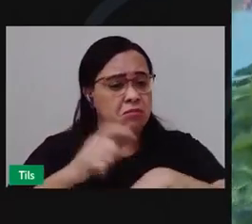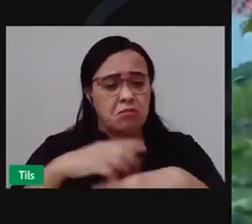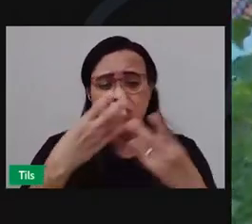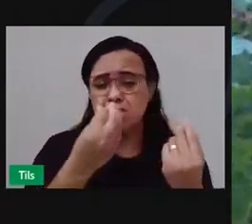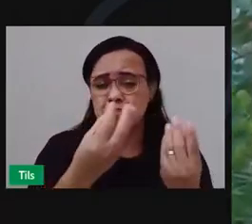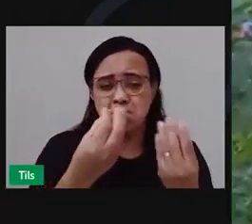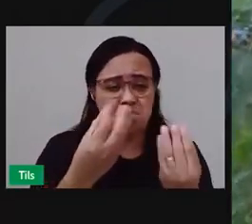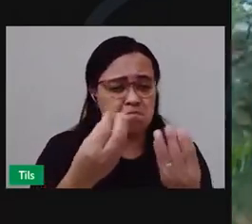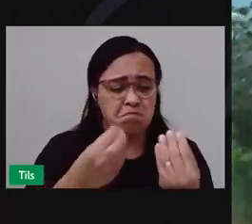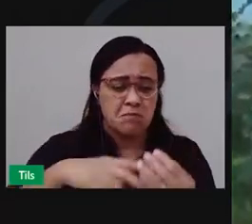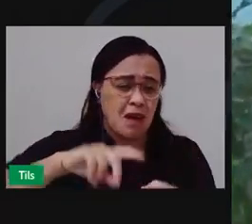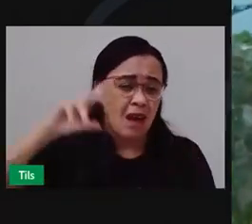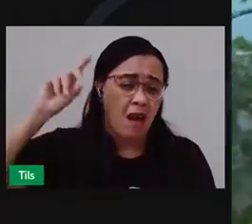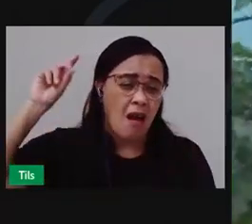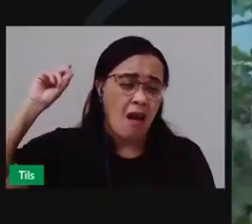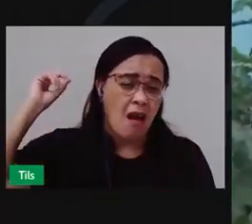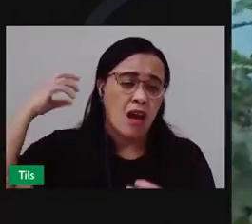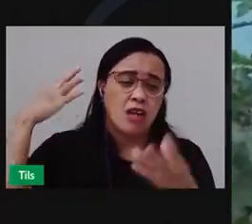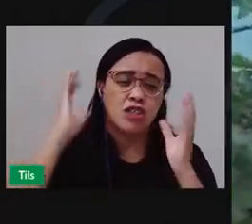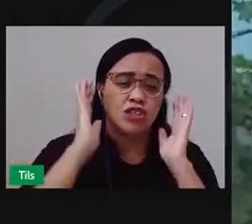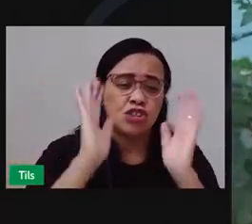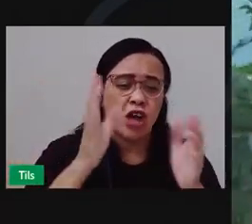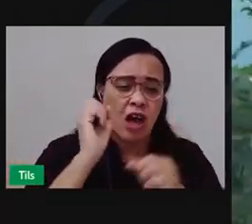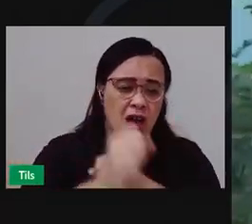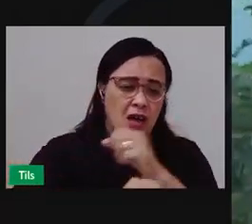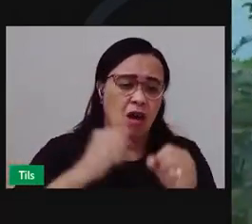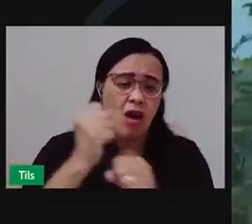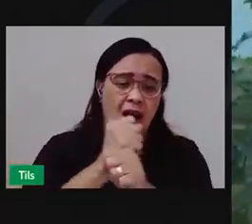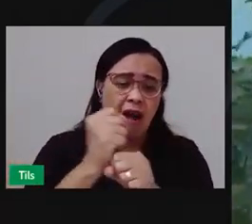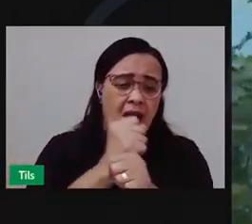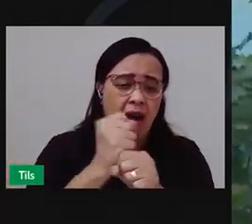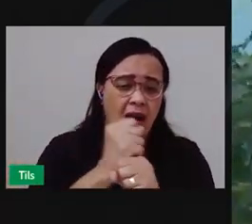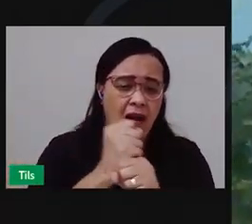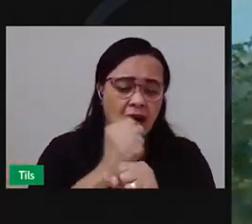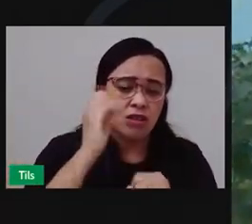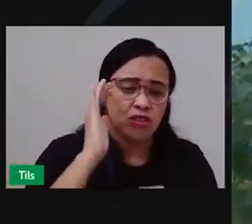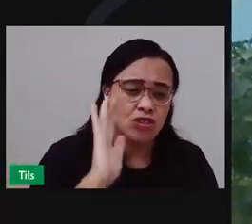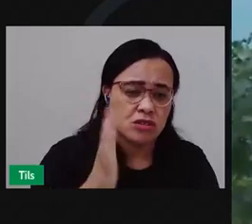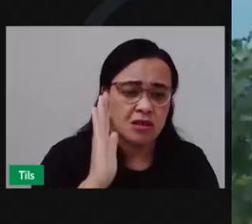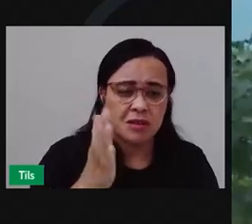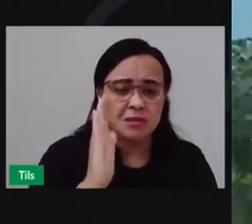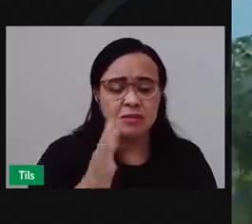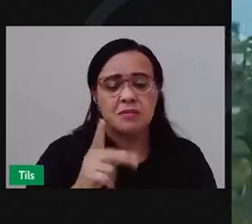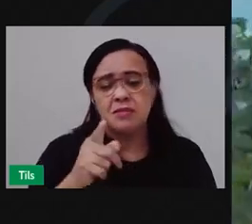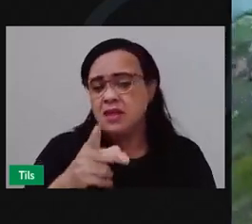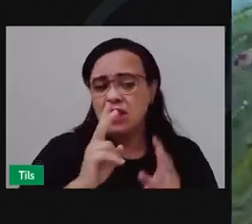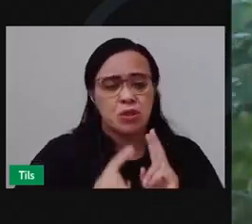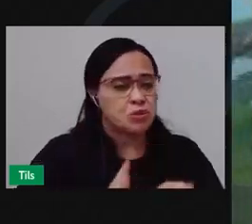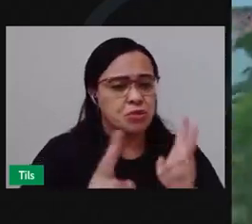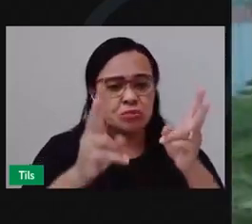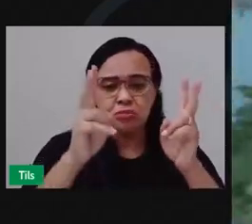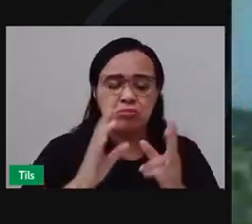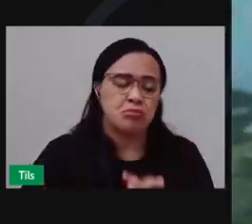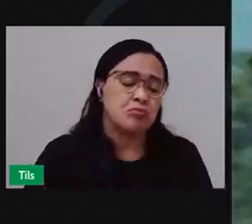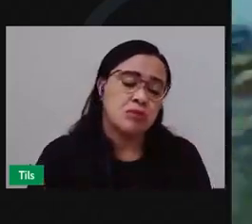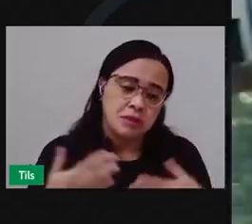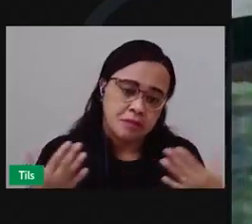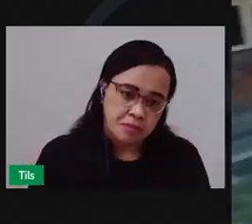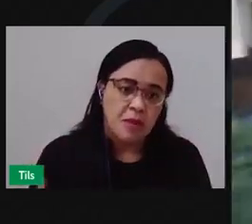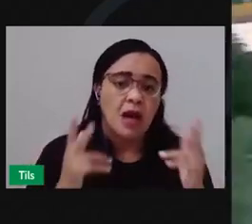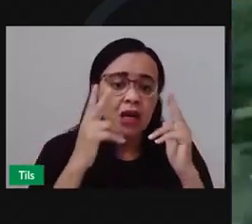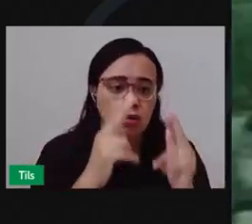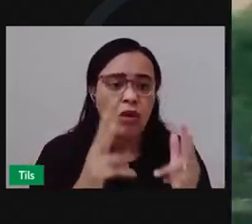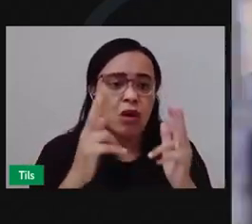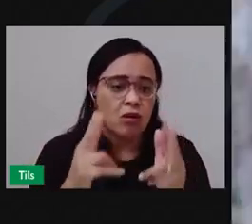tempo, há muito tempo. A senhora mora aqui há quanto tempo? Já tem mais de 20 anos que eu moro aqui. Mais de 20 anos. É, porque meu menino mais novo tem 24 anos.